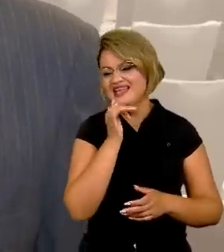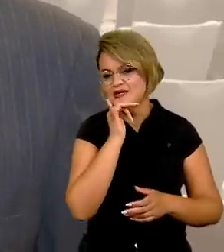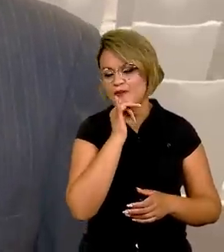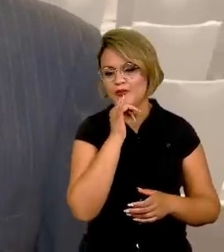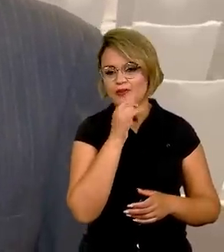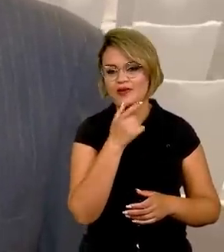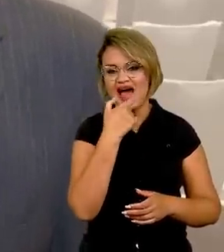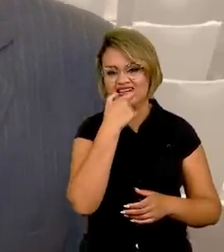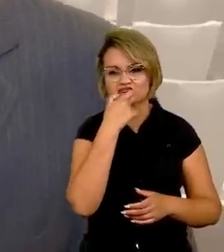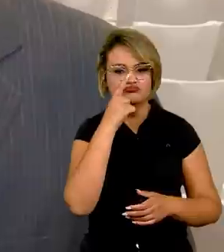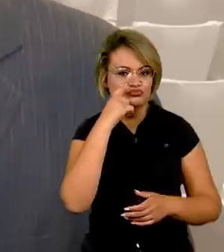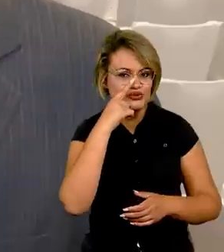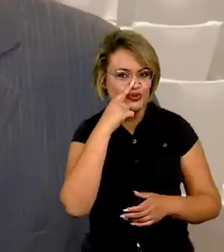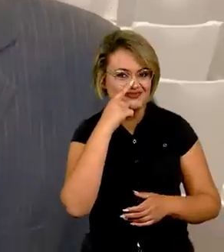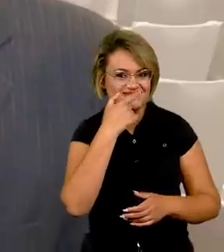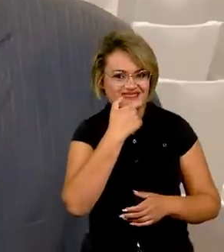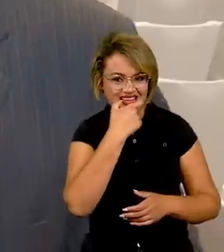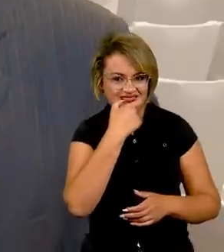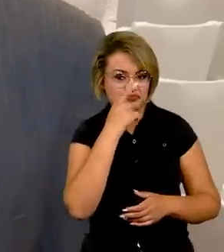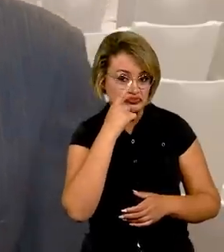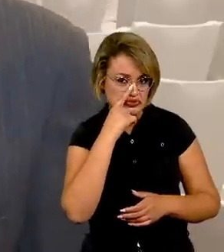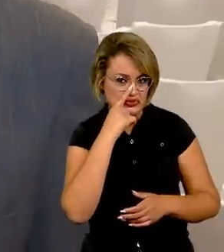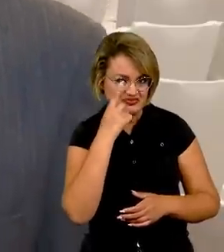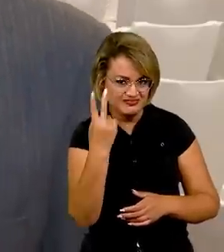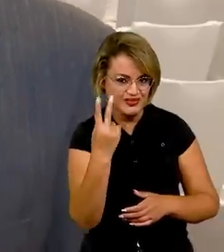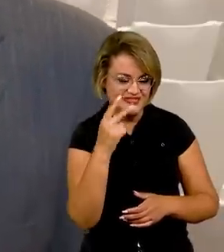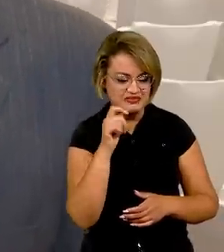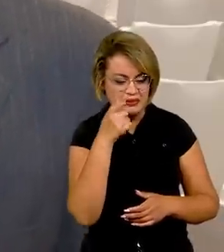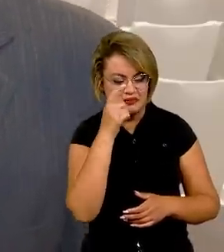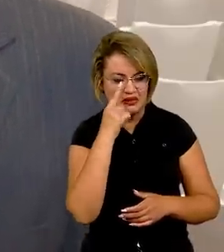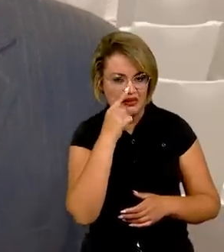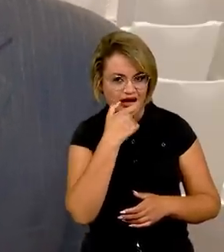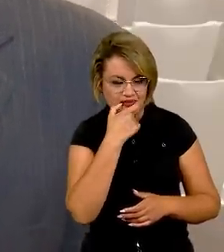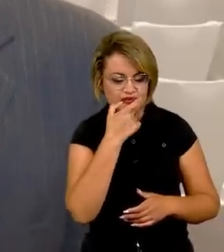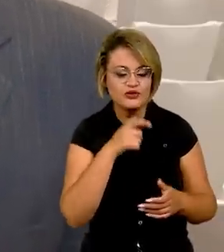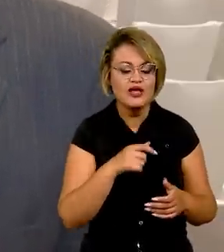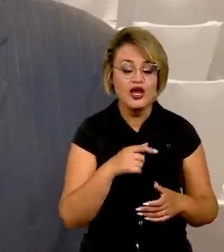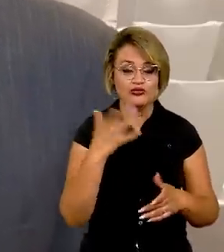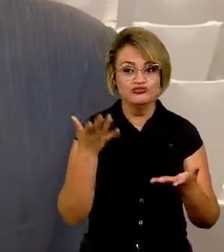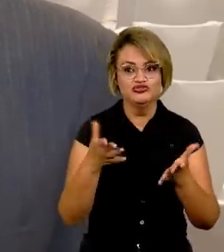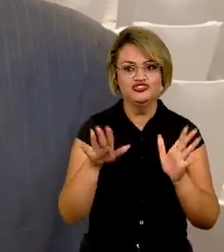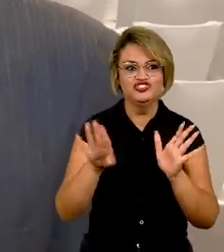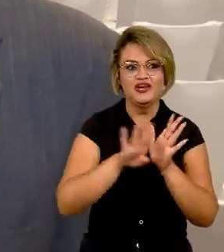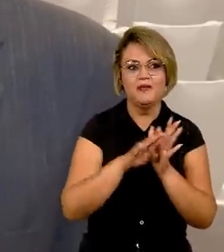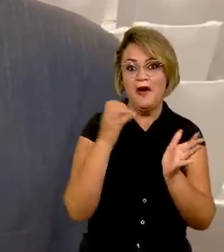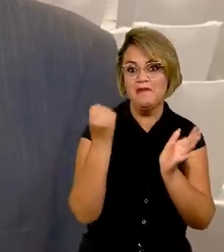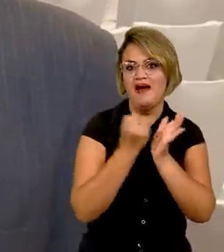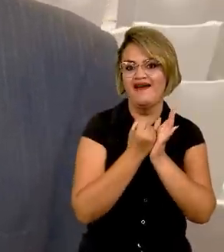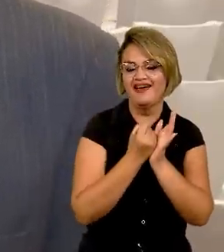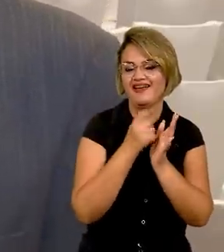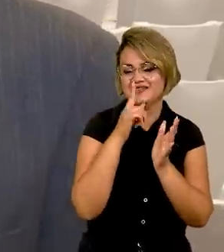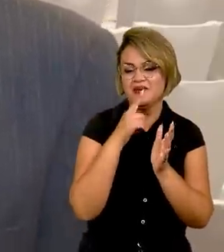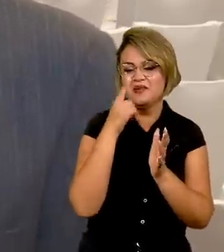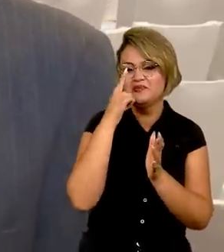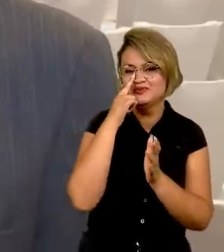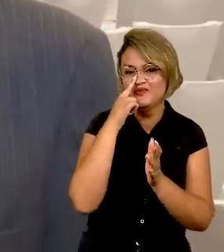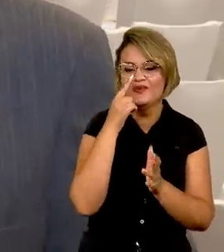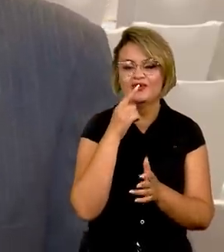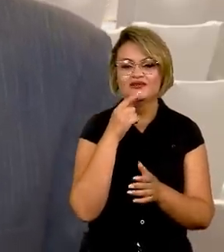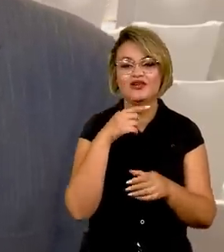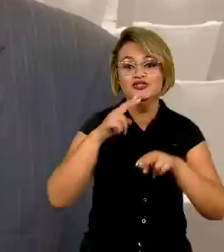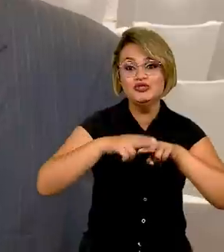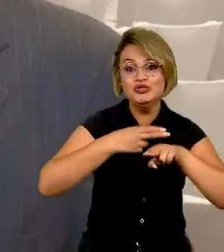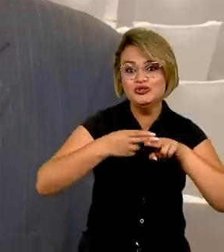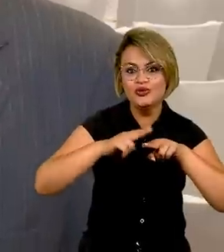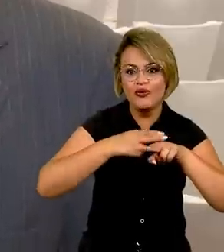exemplo da bolacha de supermercado. Quando chega uma música de chocolate, recheada, muito gostosa,